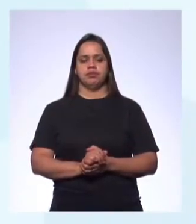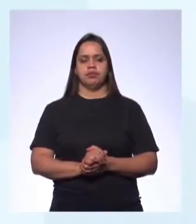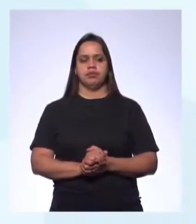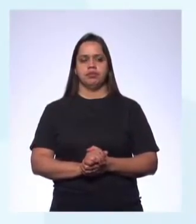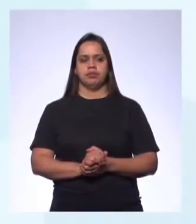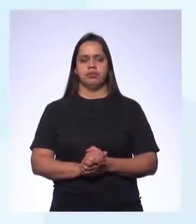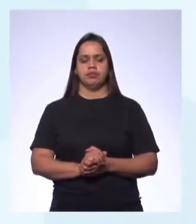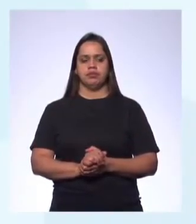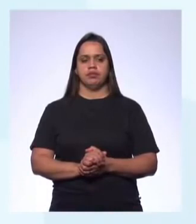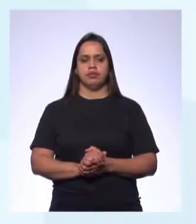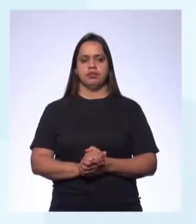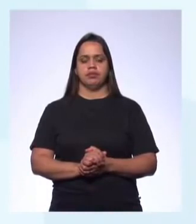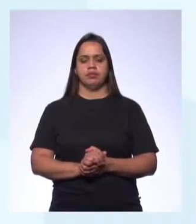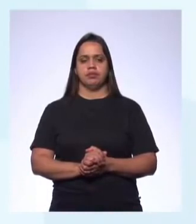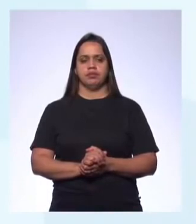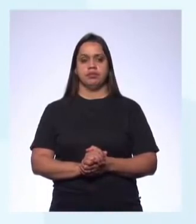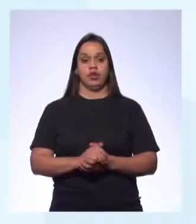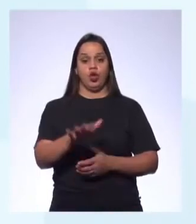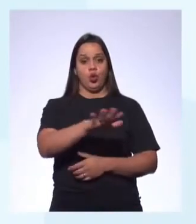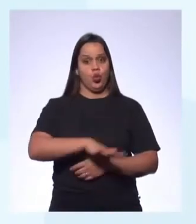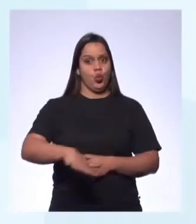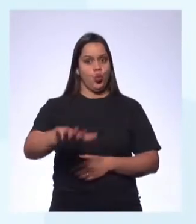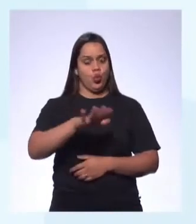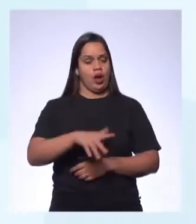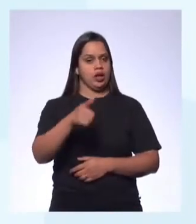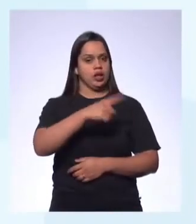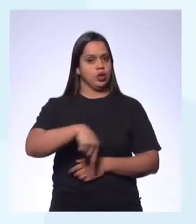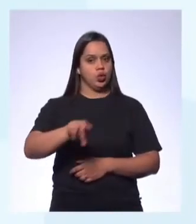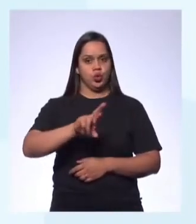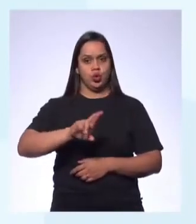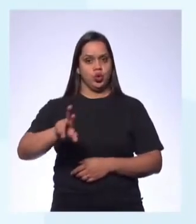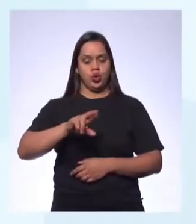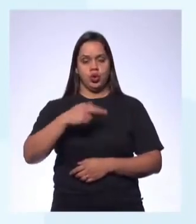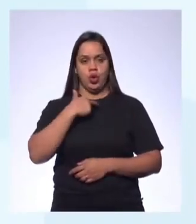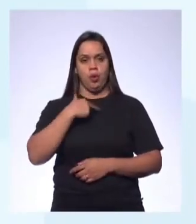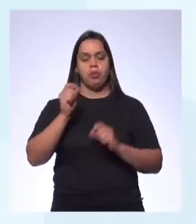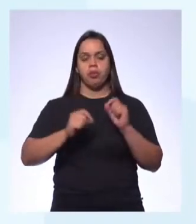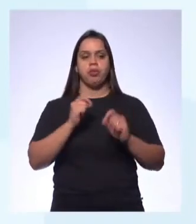Ocupação inapropriada de áreas aumenta o risco de desastres naturais.